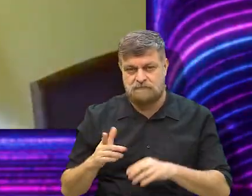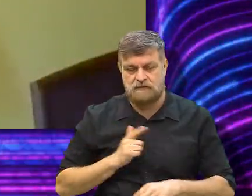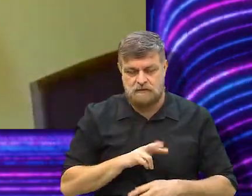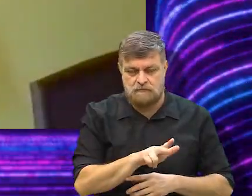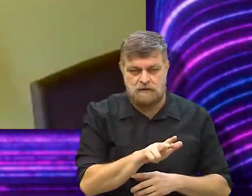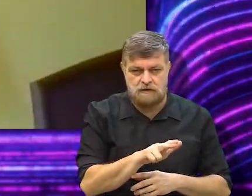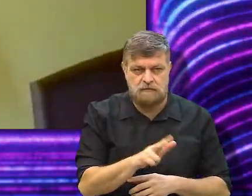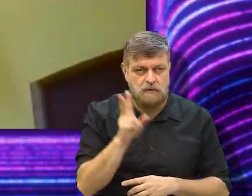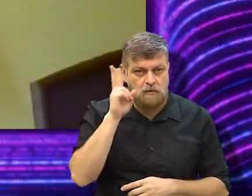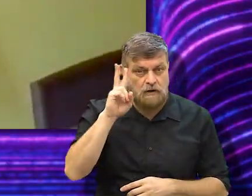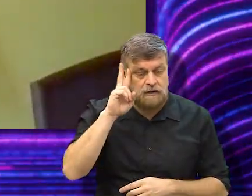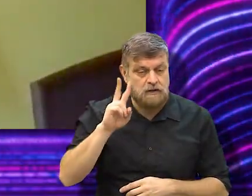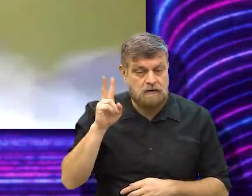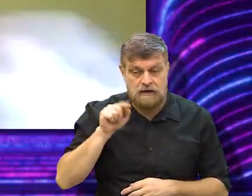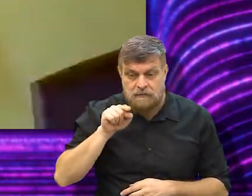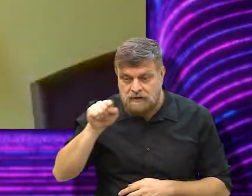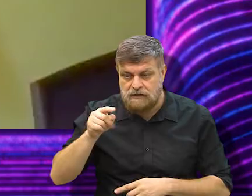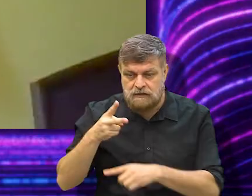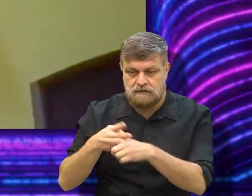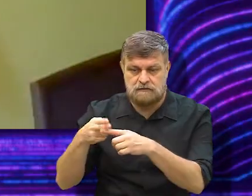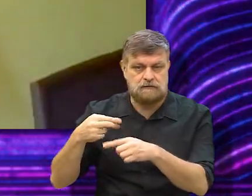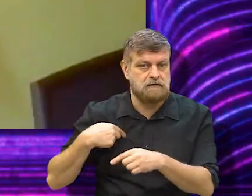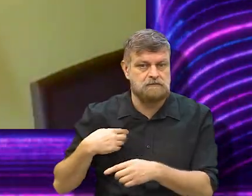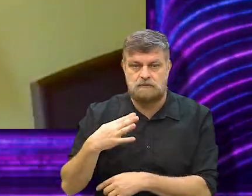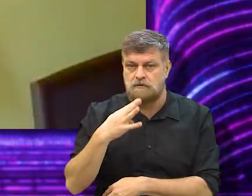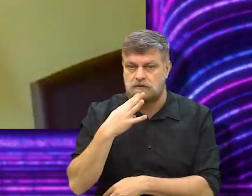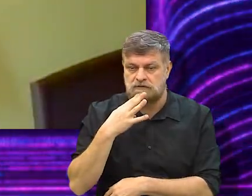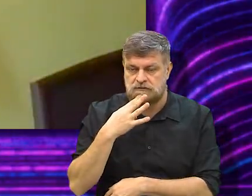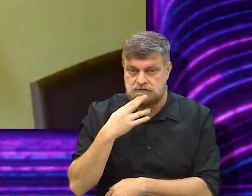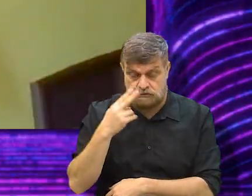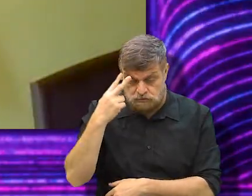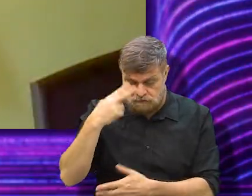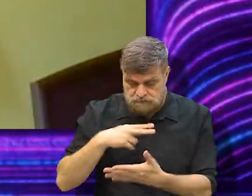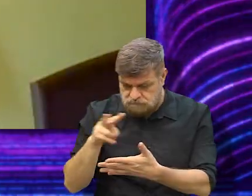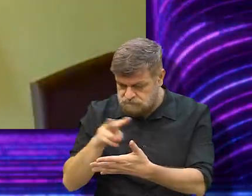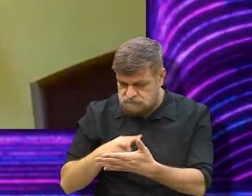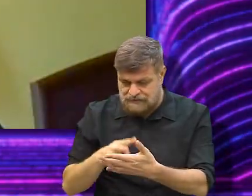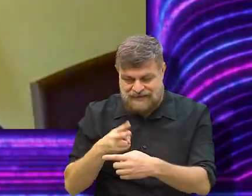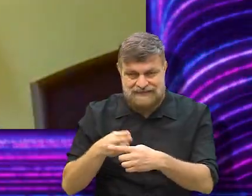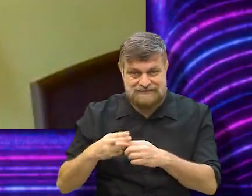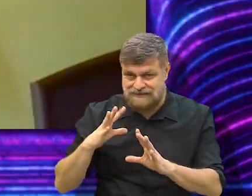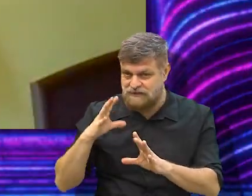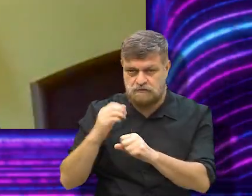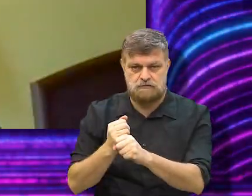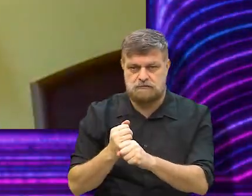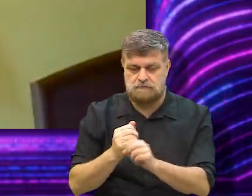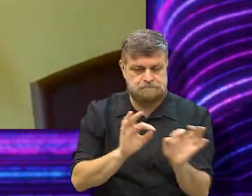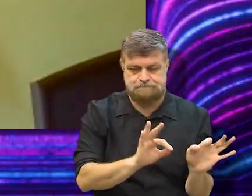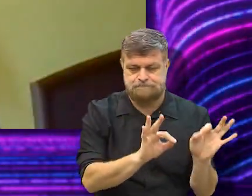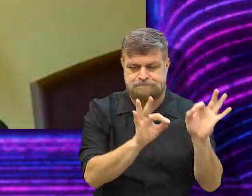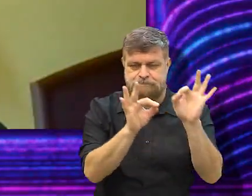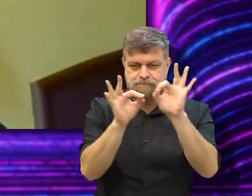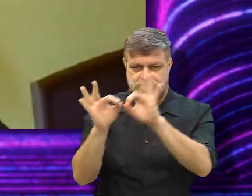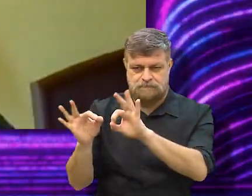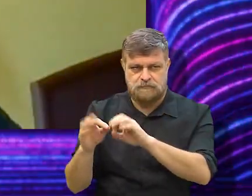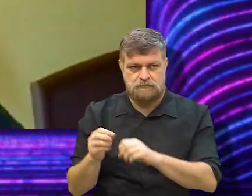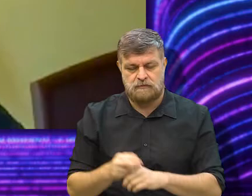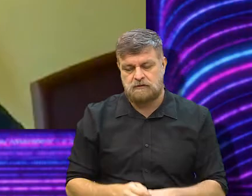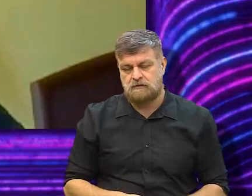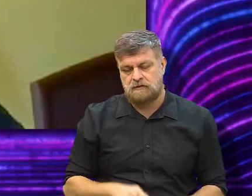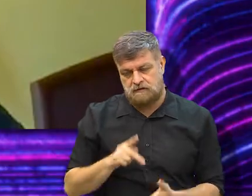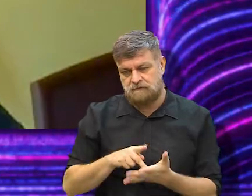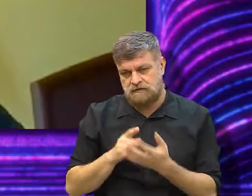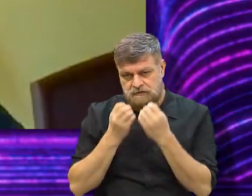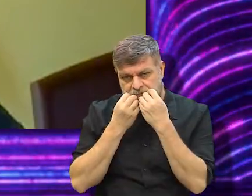Meu irmão, quando leu o livro, falou, nossa, lembra tanto The 100. Eu falei, mas eu não vi isso ainda, deixou... Mas eu não assisti a série inteira, tá? Então, sendo bem transparente.